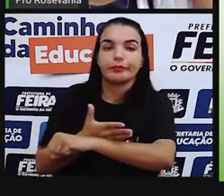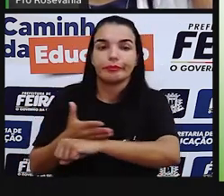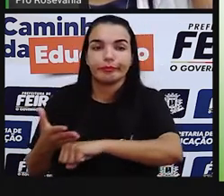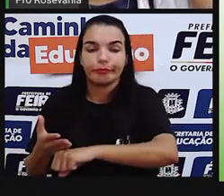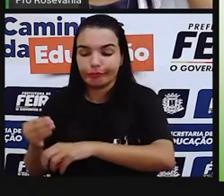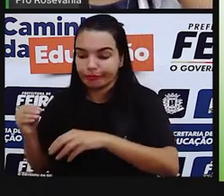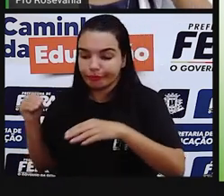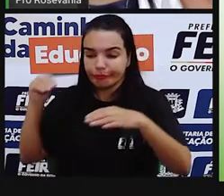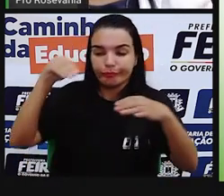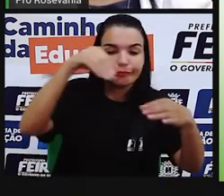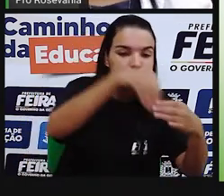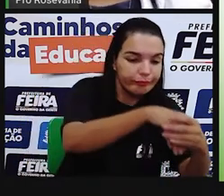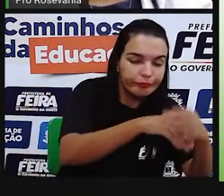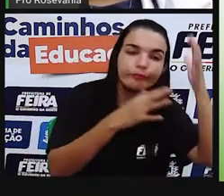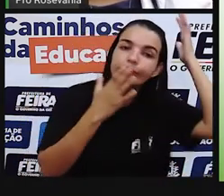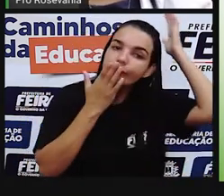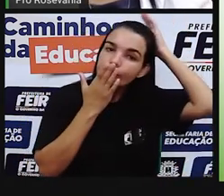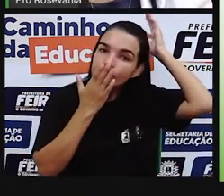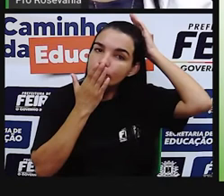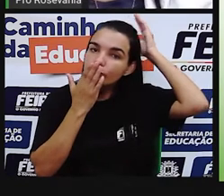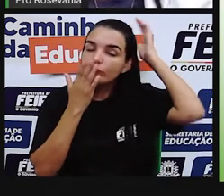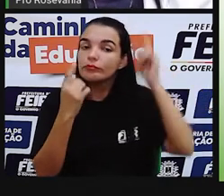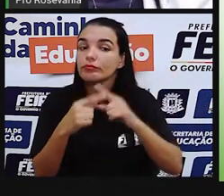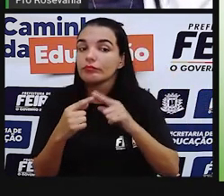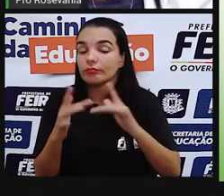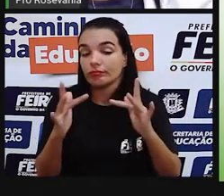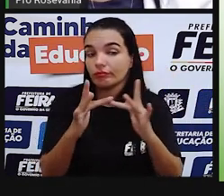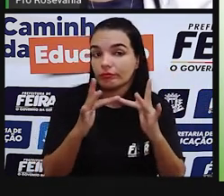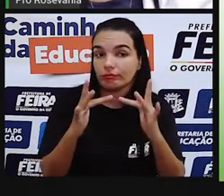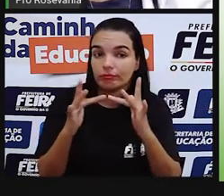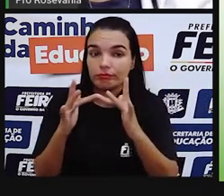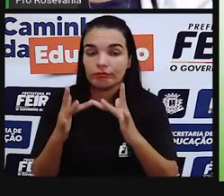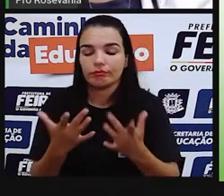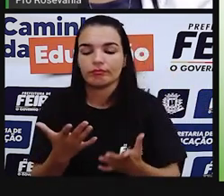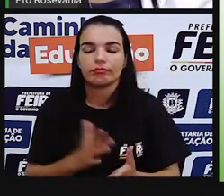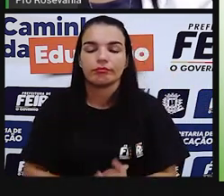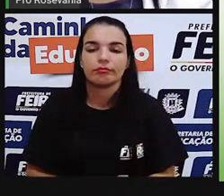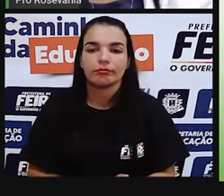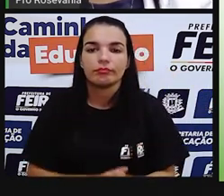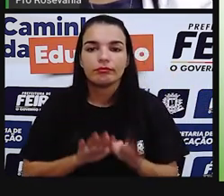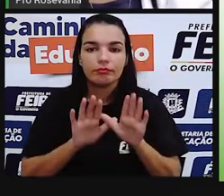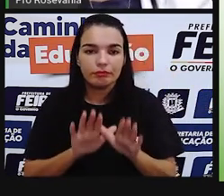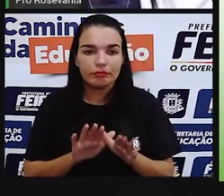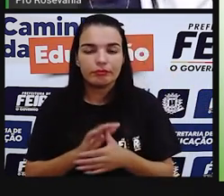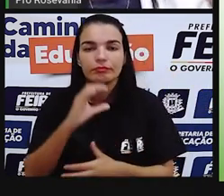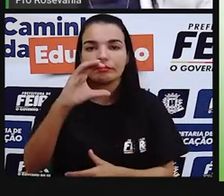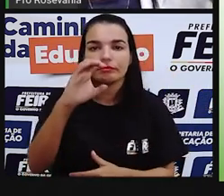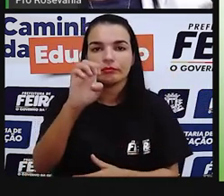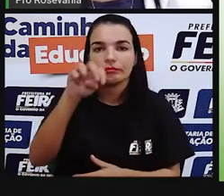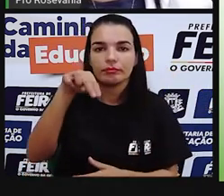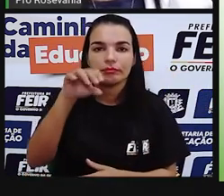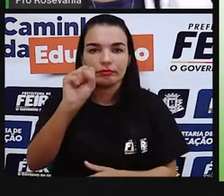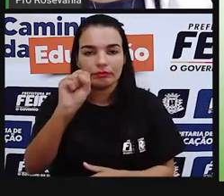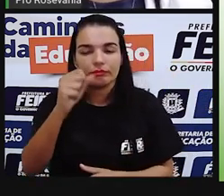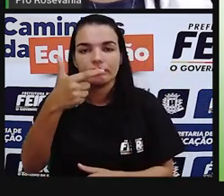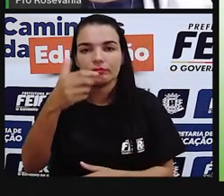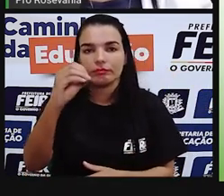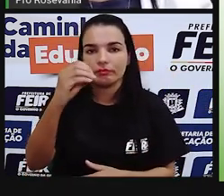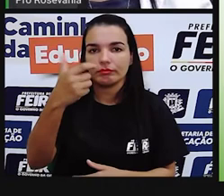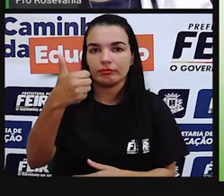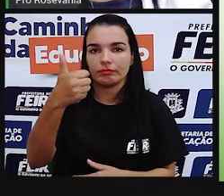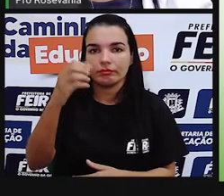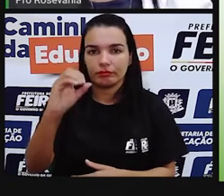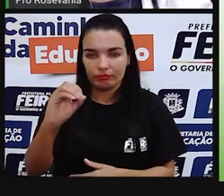até diminuindo parte dos outros povos. Segundo o tempo de 2010, que foi isso, porque tem um outro agora,